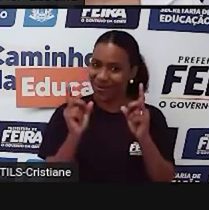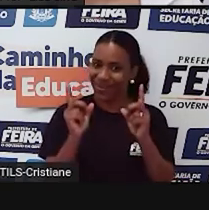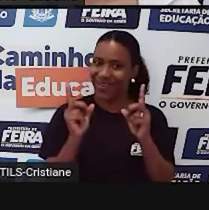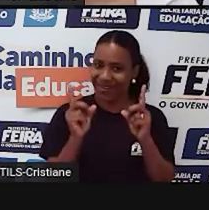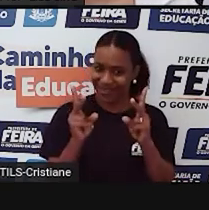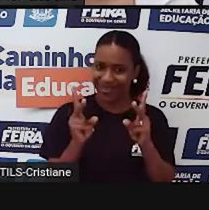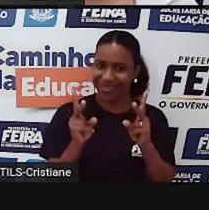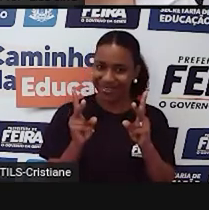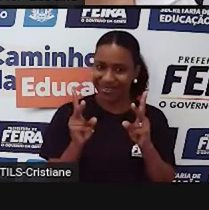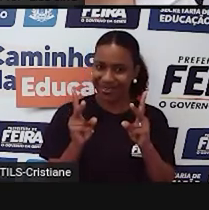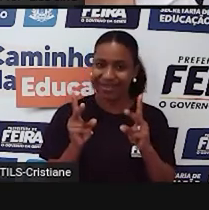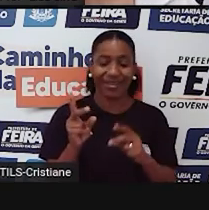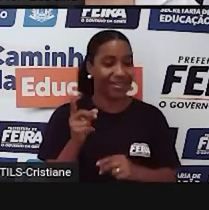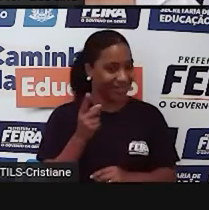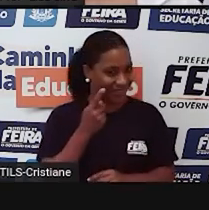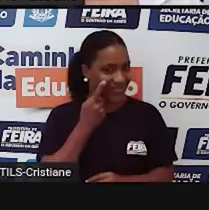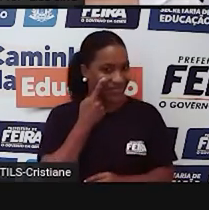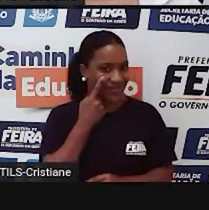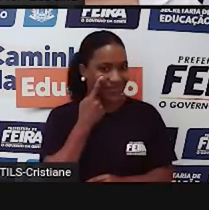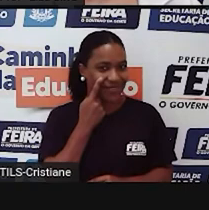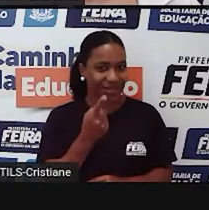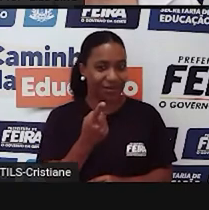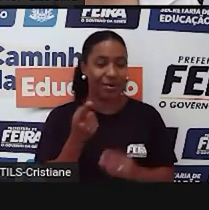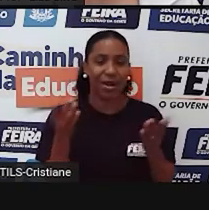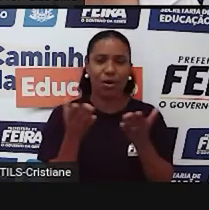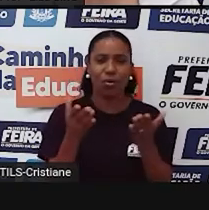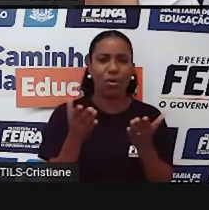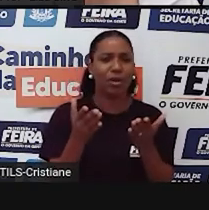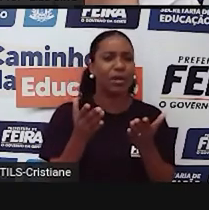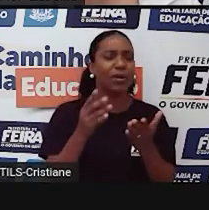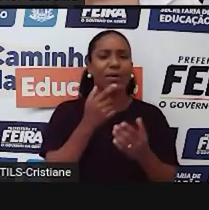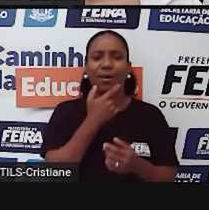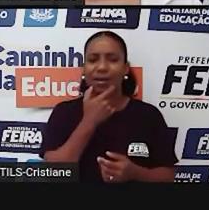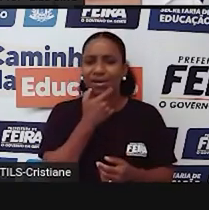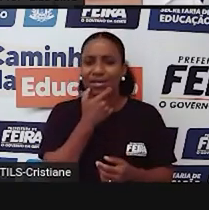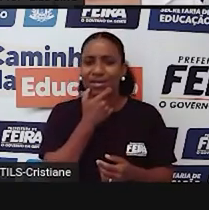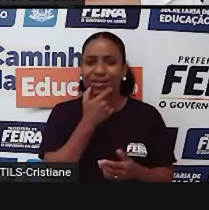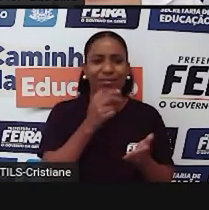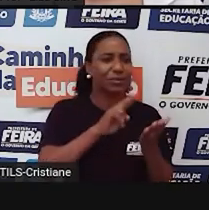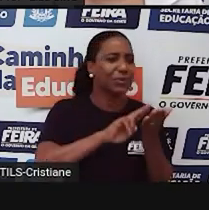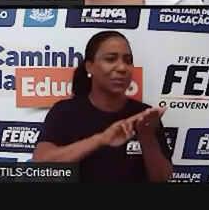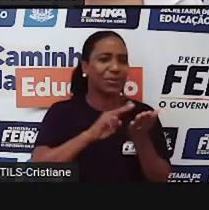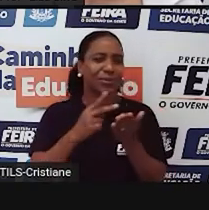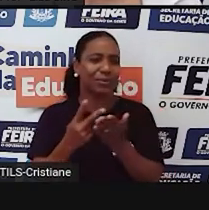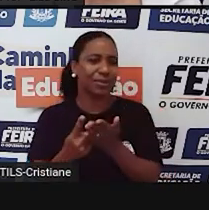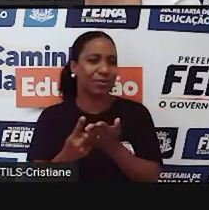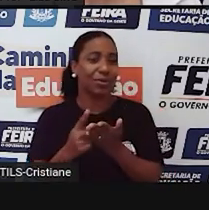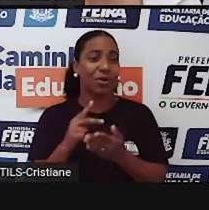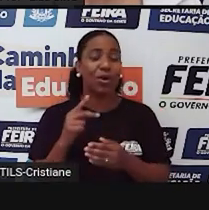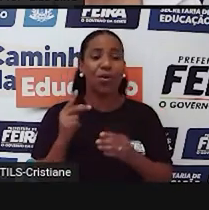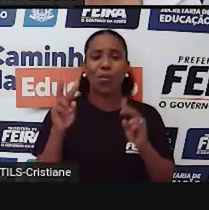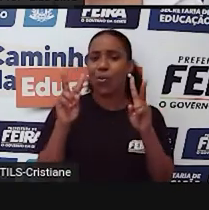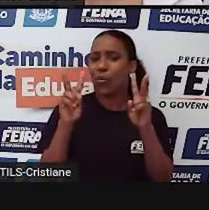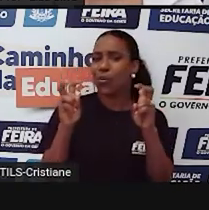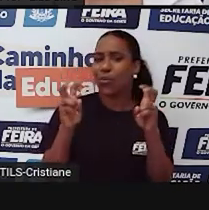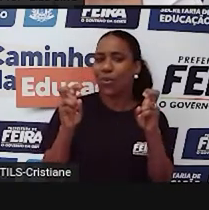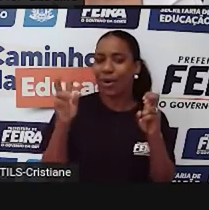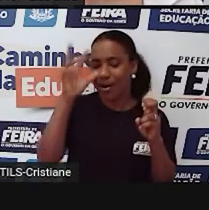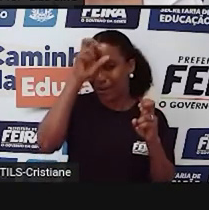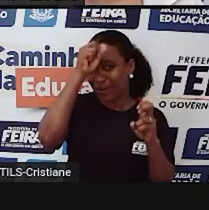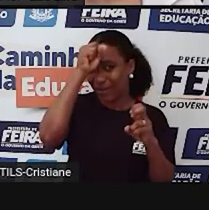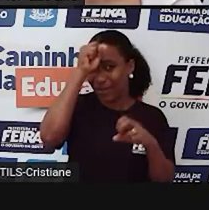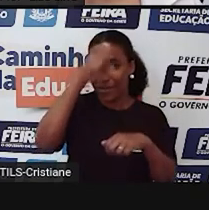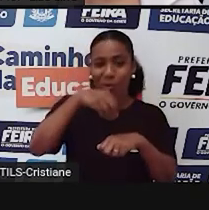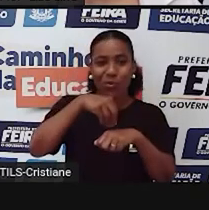Então, agora, juntos, vamos tentar compreender quais os ensinamentos e conselhos que